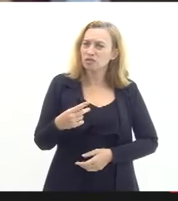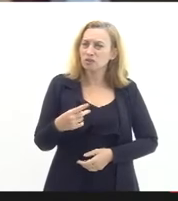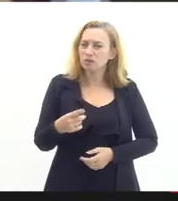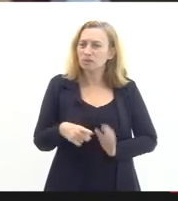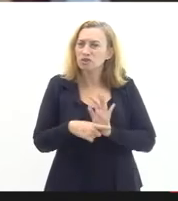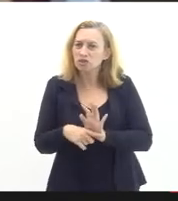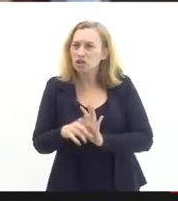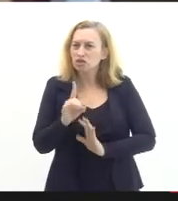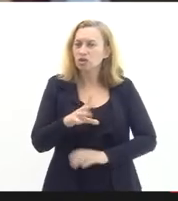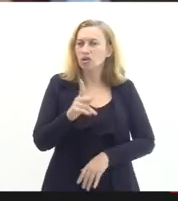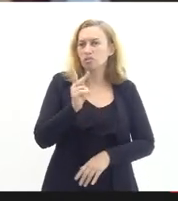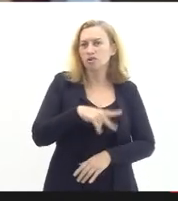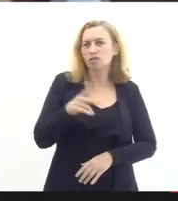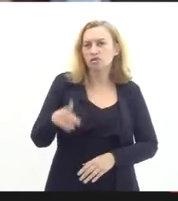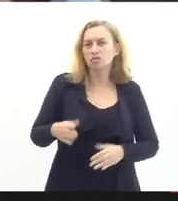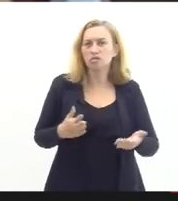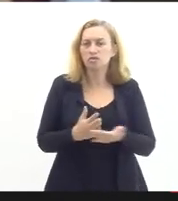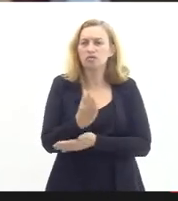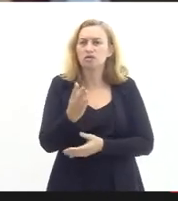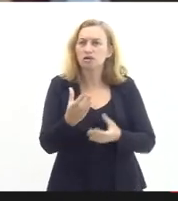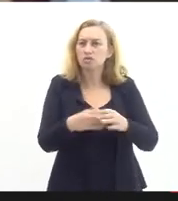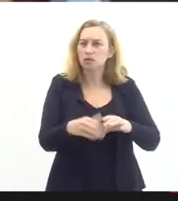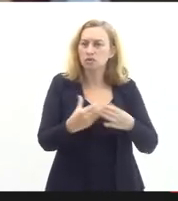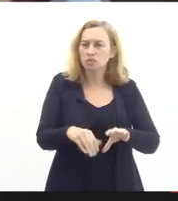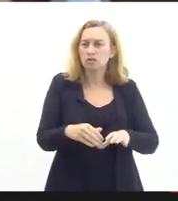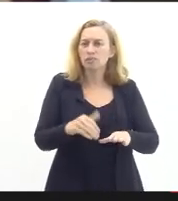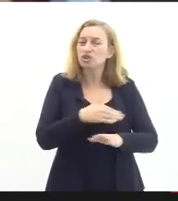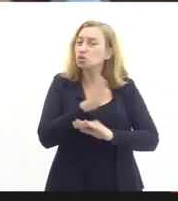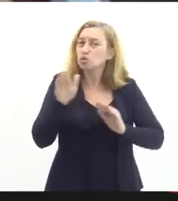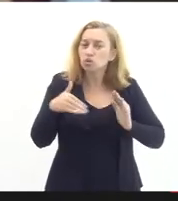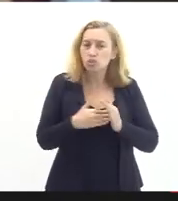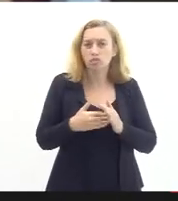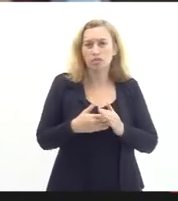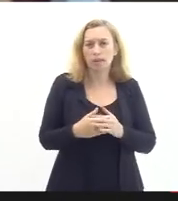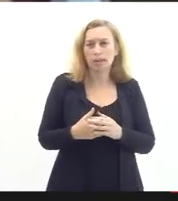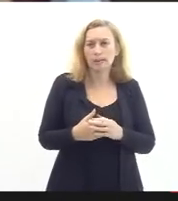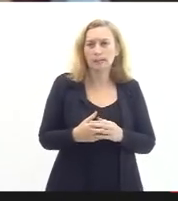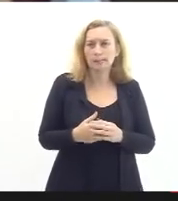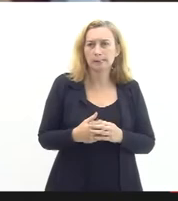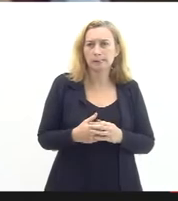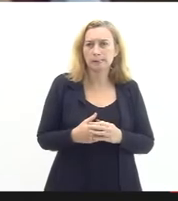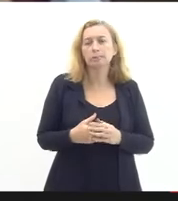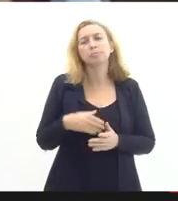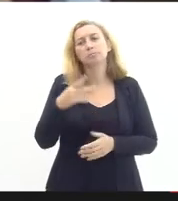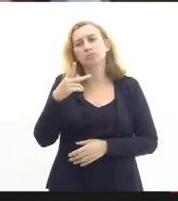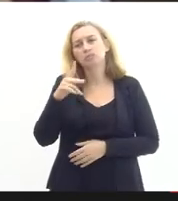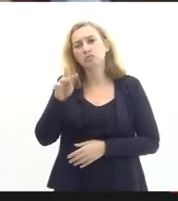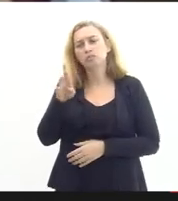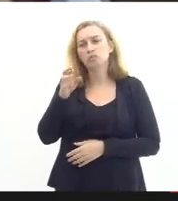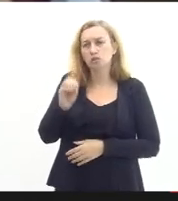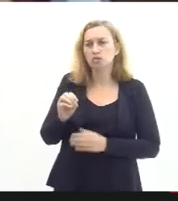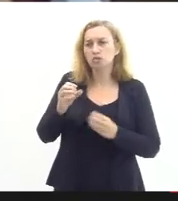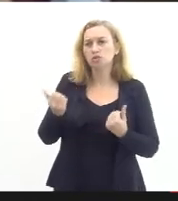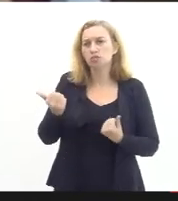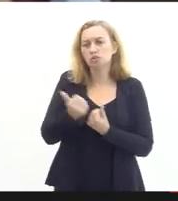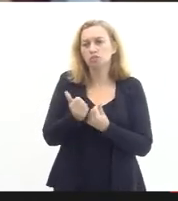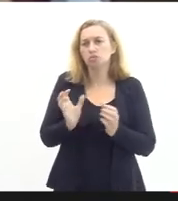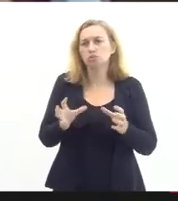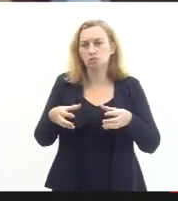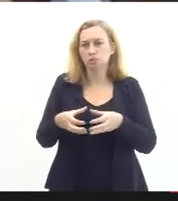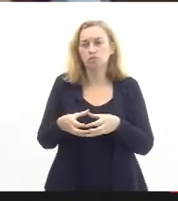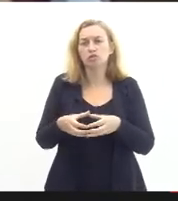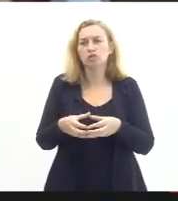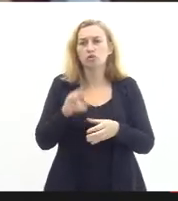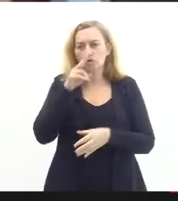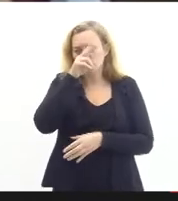professores aprovados no concurso da FITEC mas todos os concursados que envolve como disse o Bruno não é equipe de apoio muito forte que